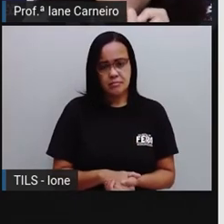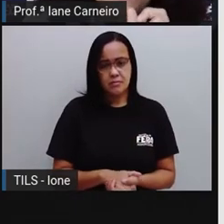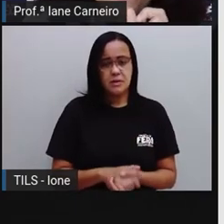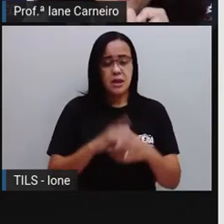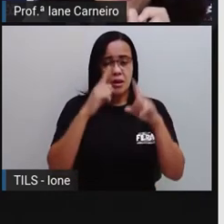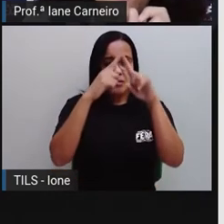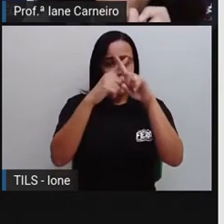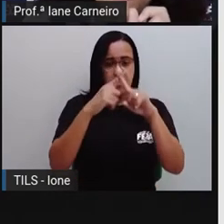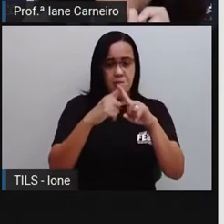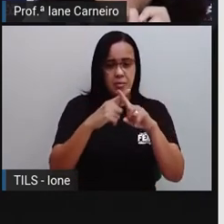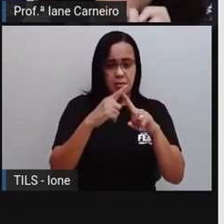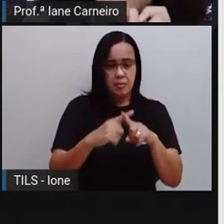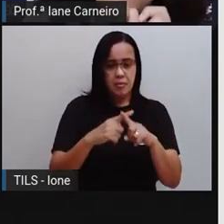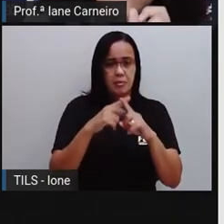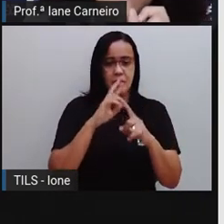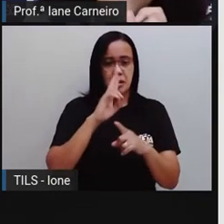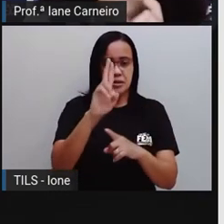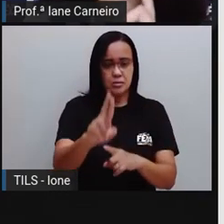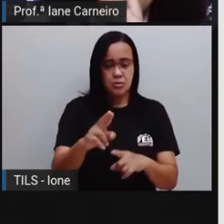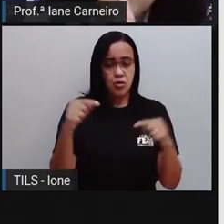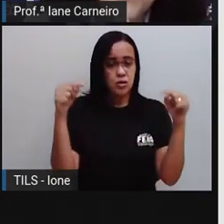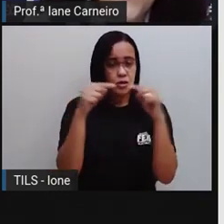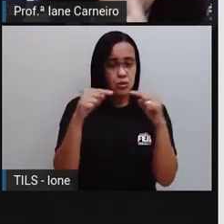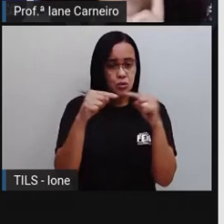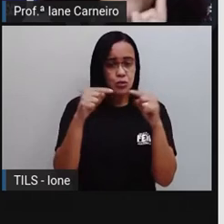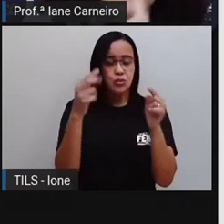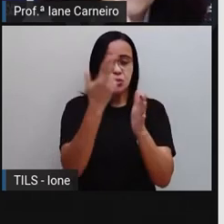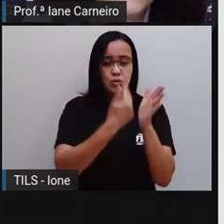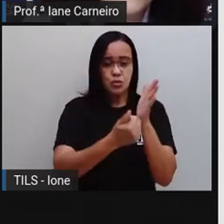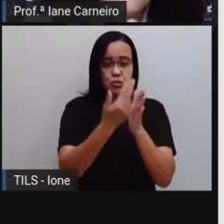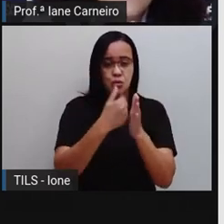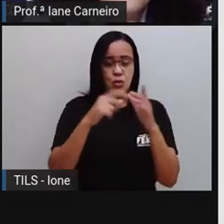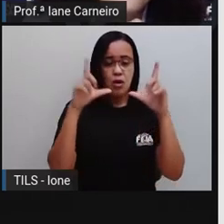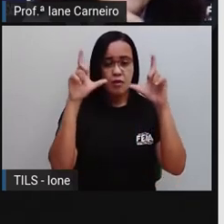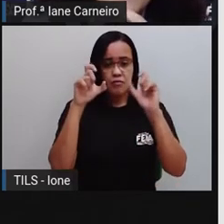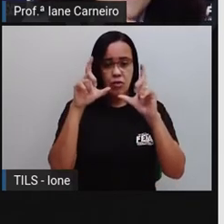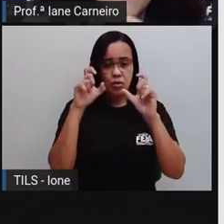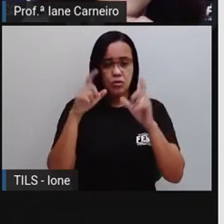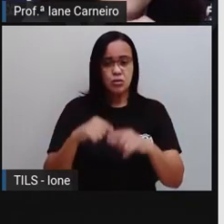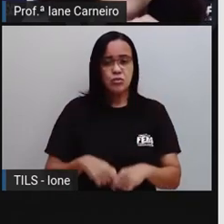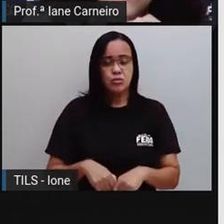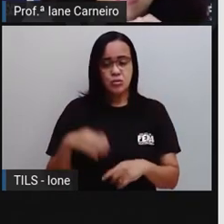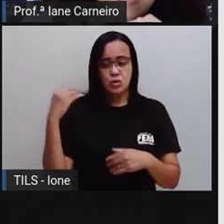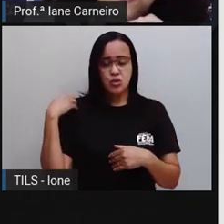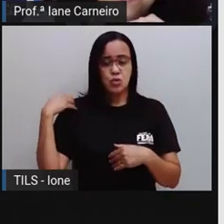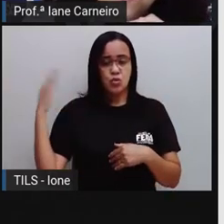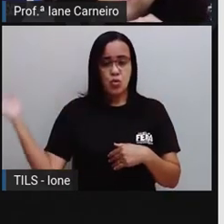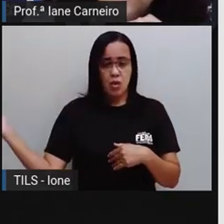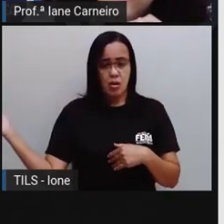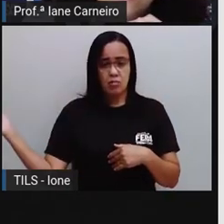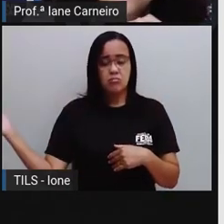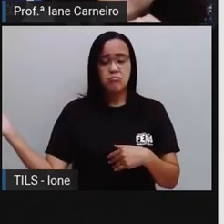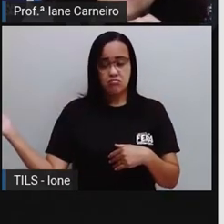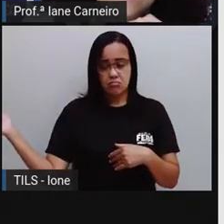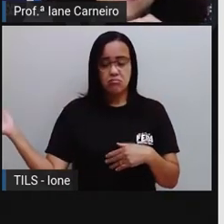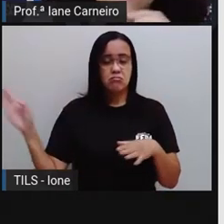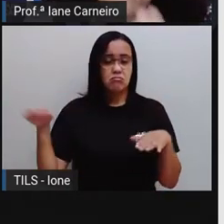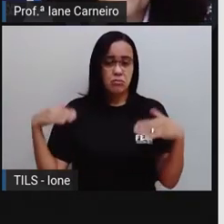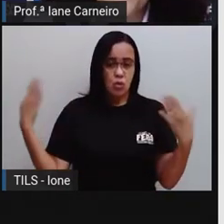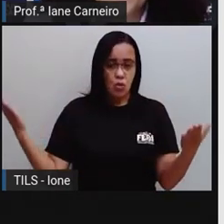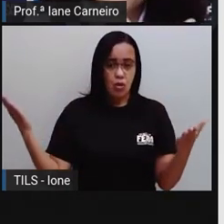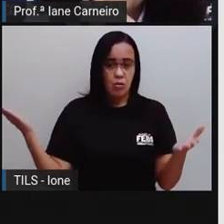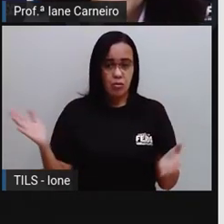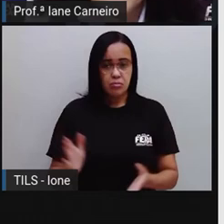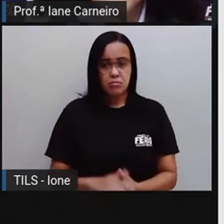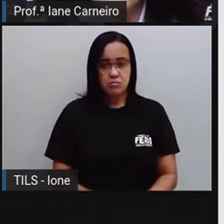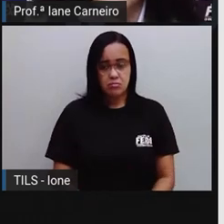a resposta, né, com base nesse desenho aqui. Olha só, o que que tá do lado direito de Carlos? O Carlos tá aqui, ele tá